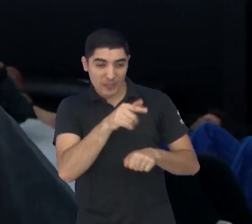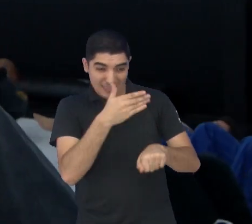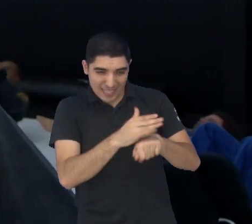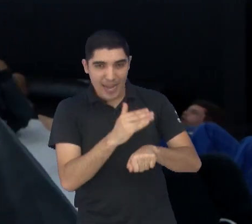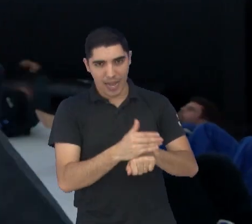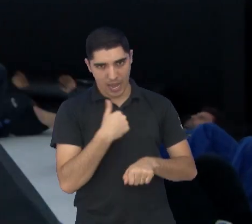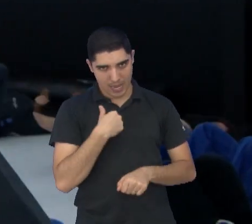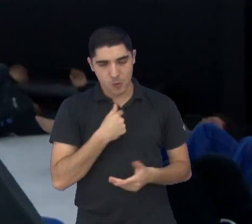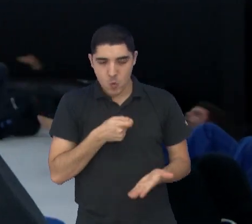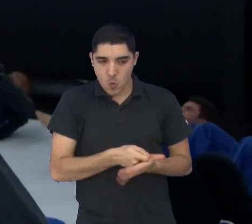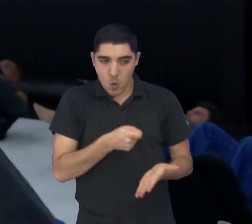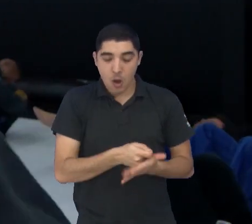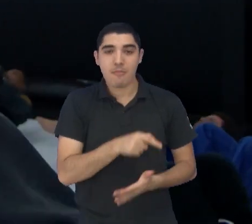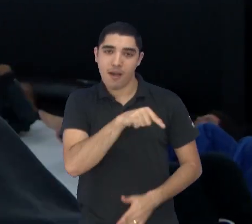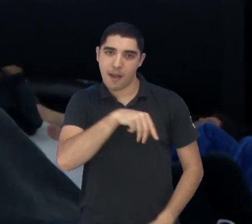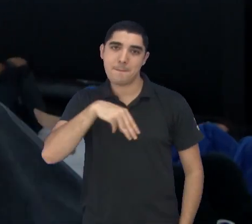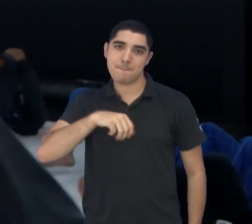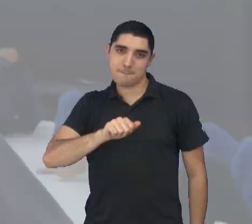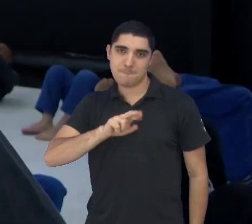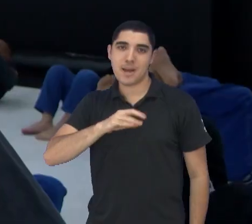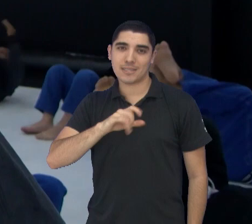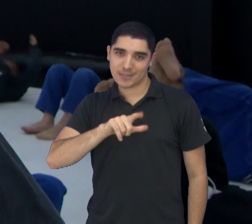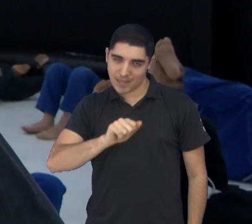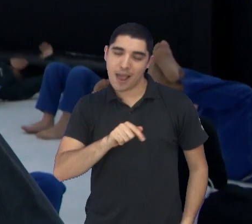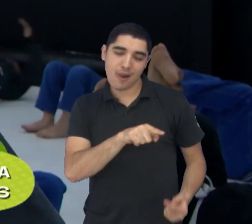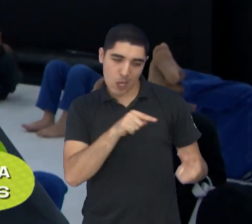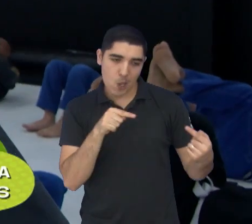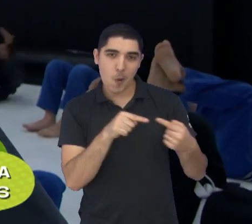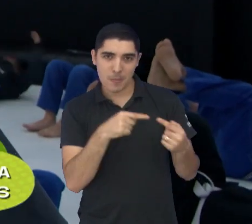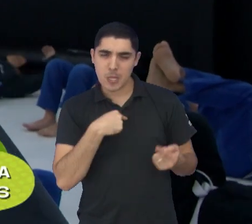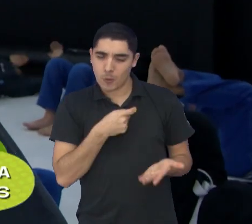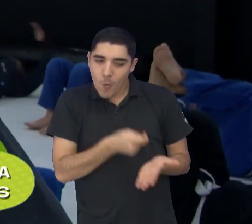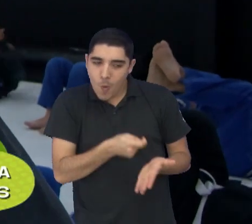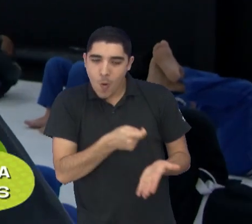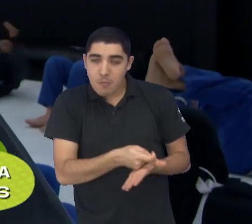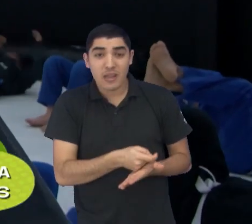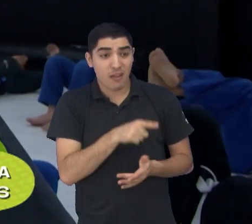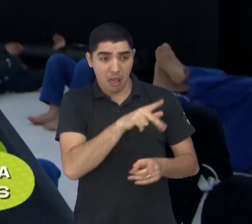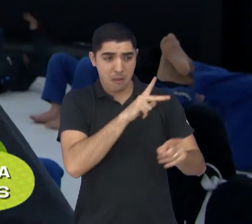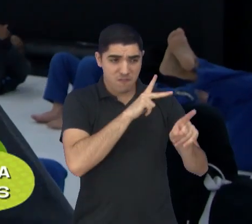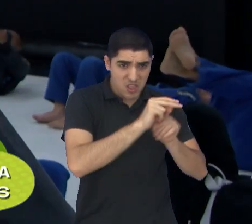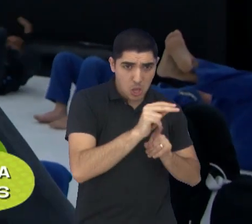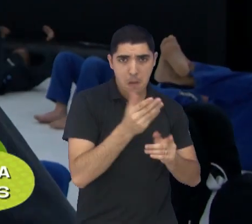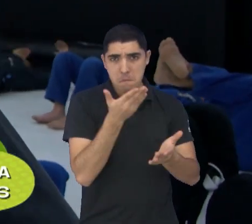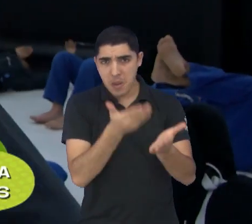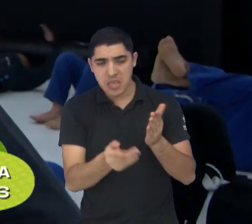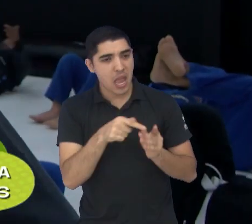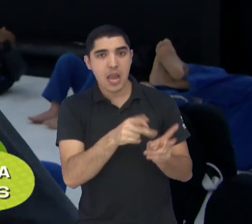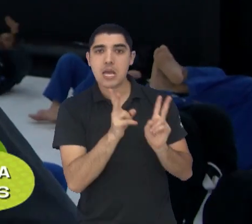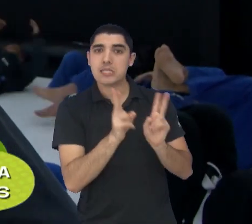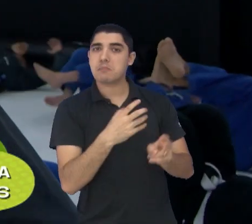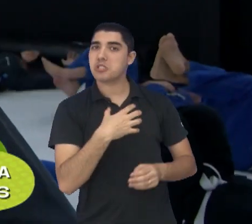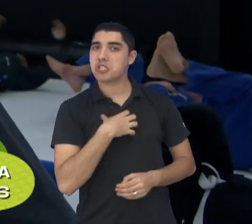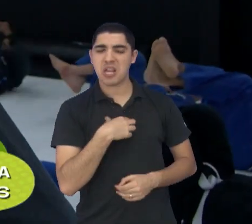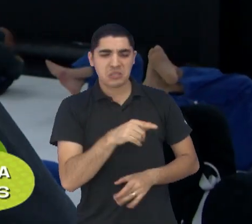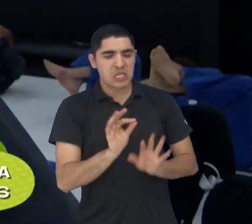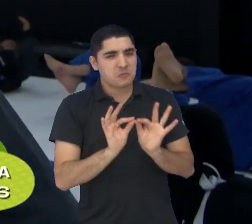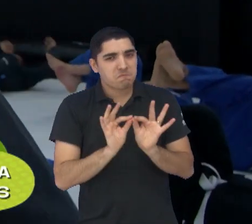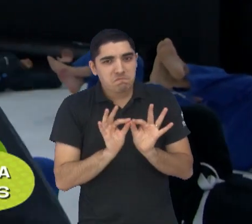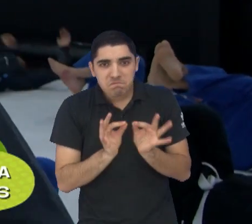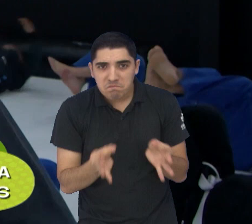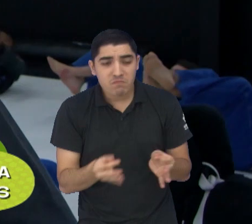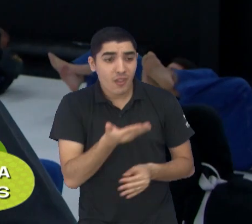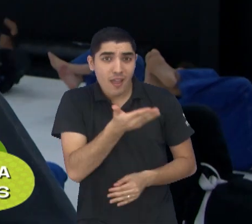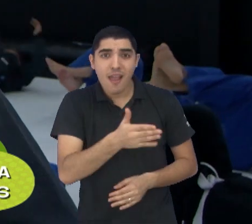E a Marcela é um desses, né? Desse meio. Ela, na vitória ou na derrota, ela é sempre a mesma pessoa, uma pessoa muito humilde, uma